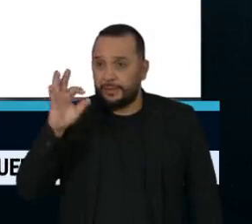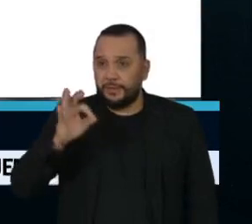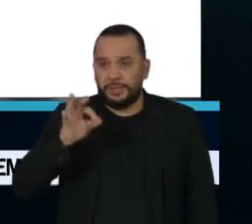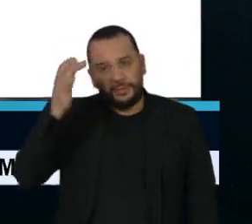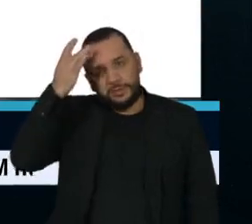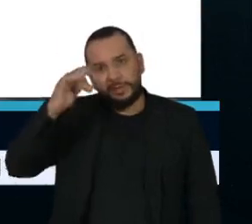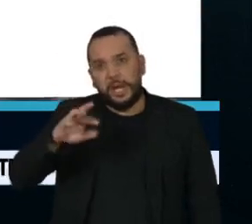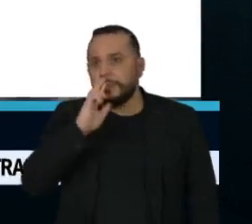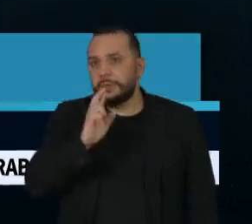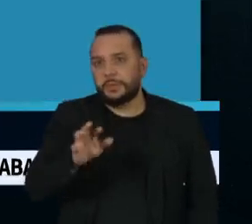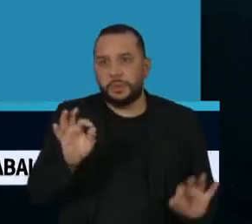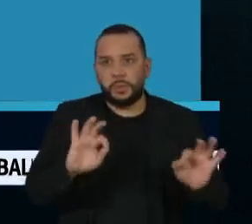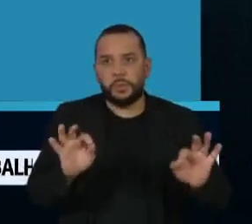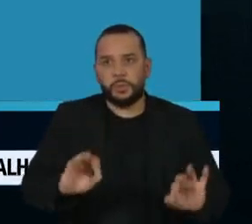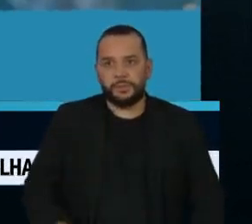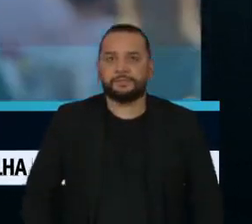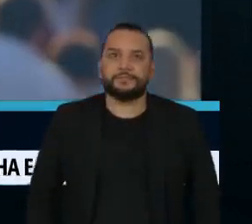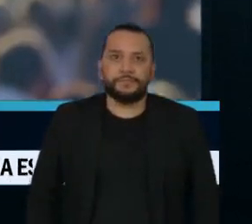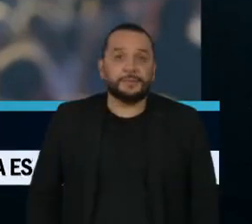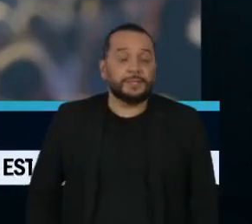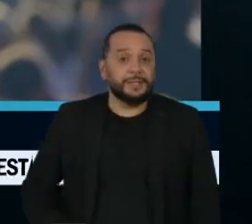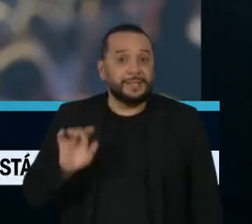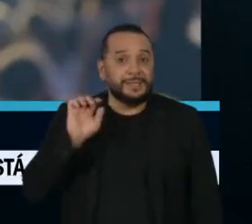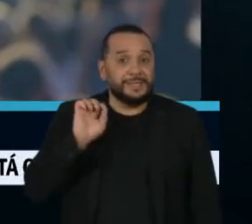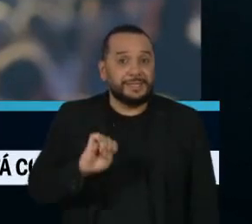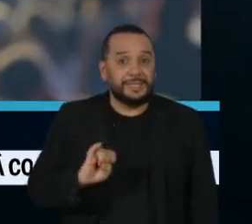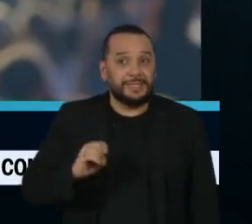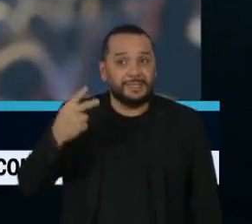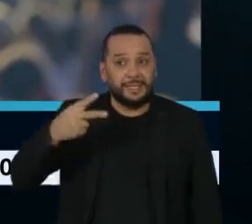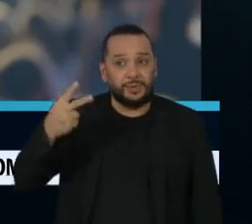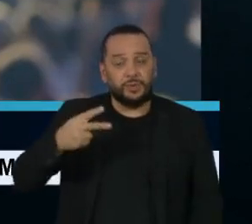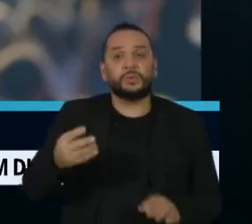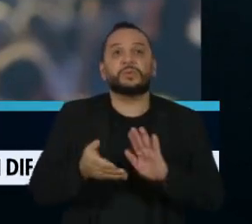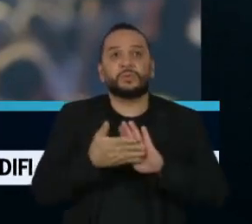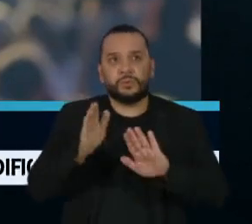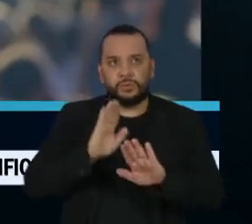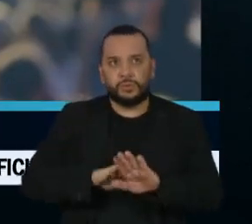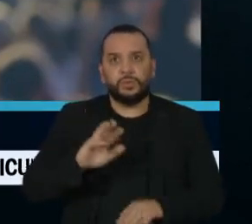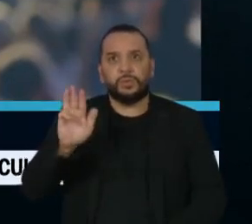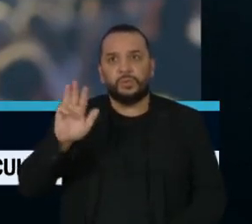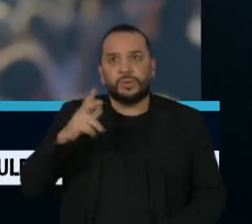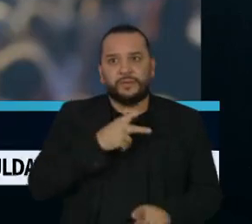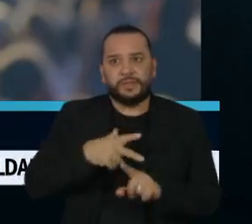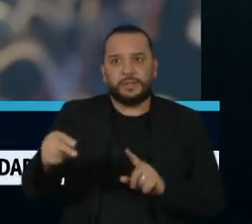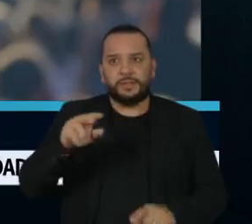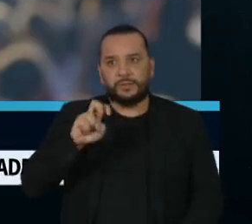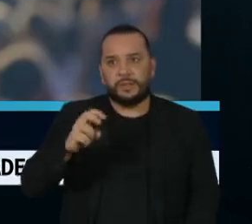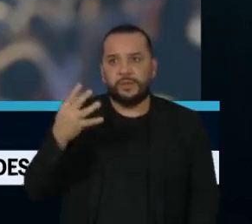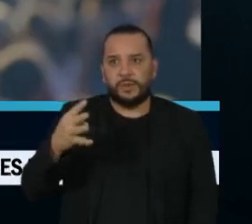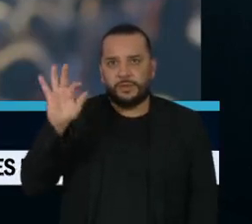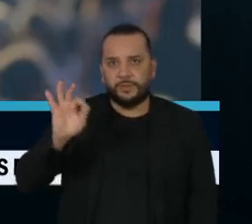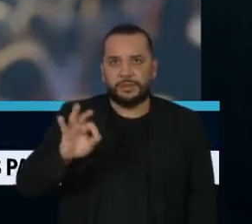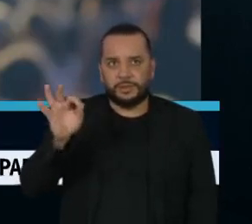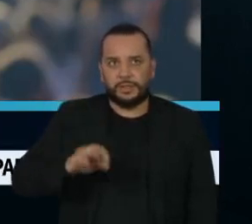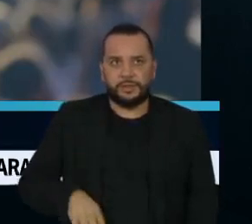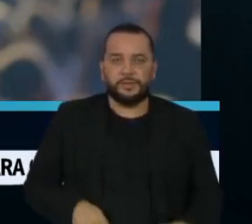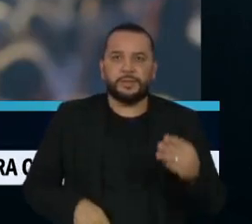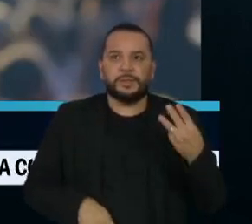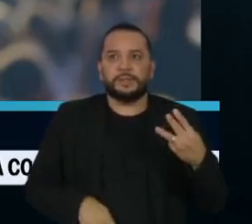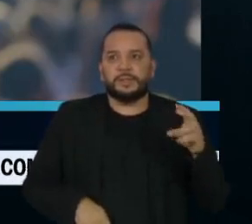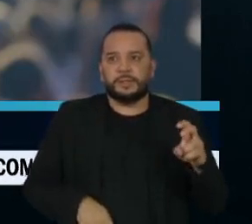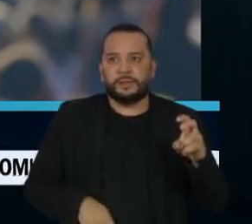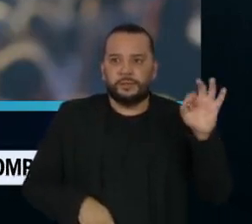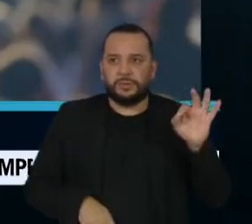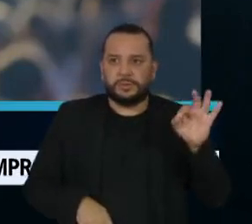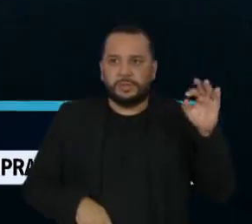ou não responderam. Num eventual segundo turno, Lula venceria com 54% dos votos contra 35